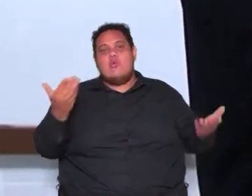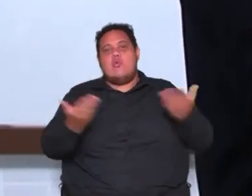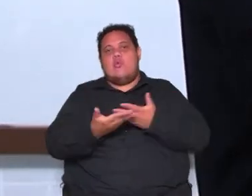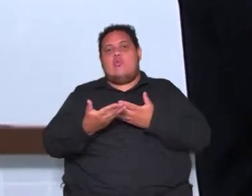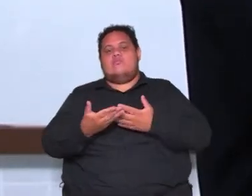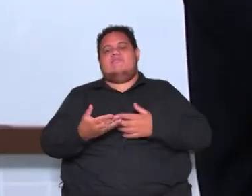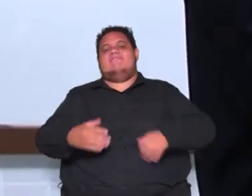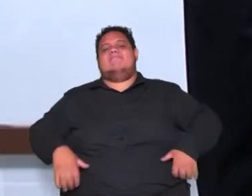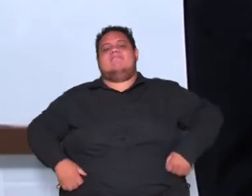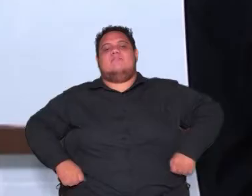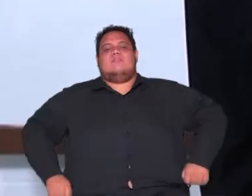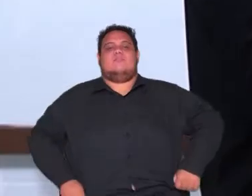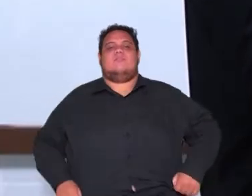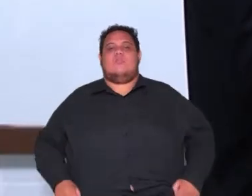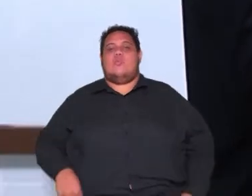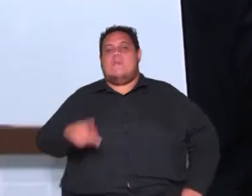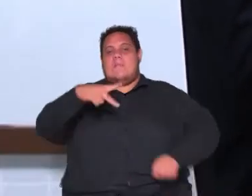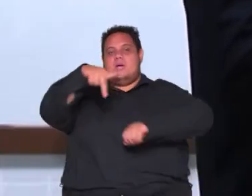continuando